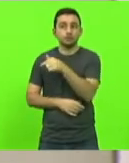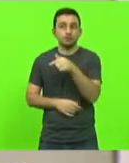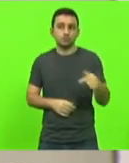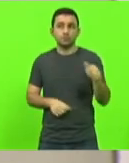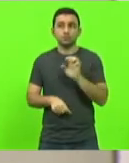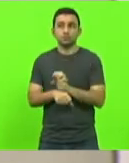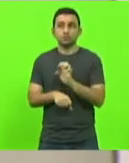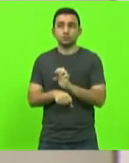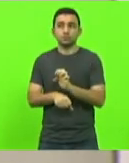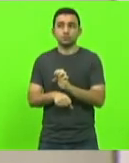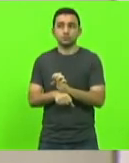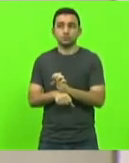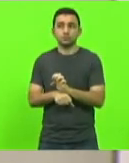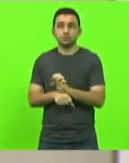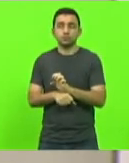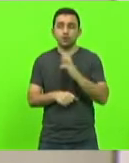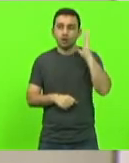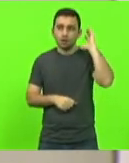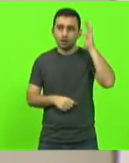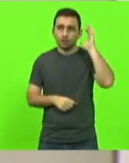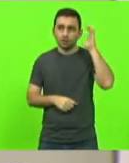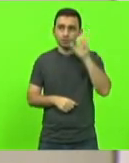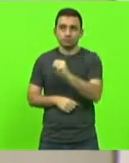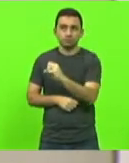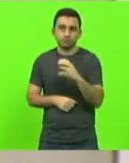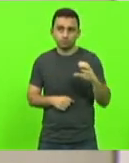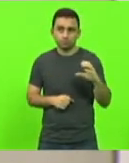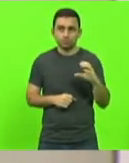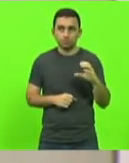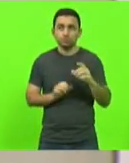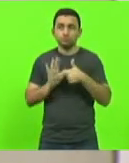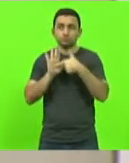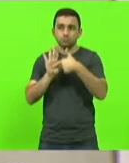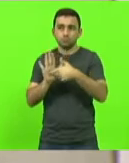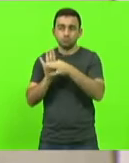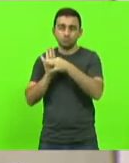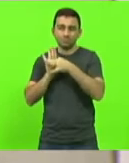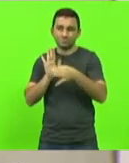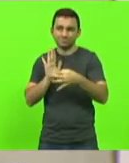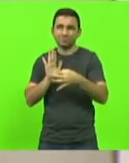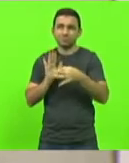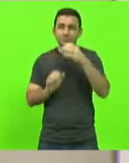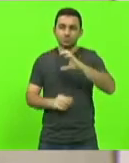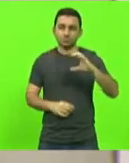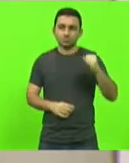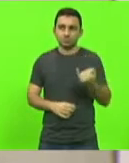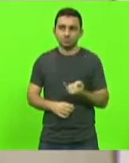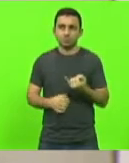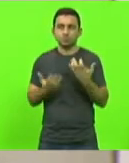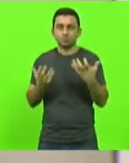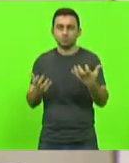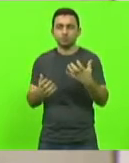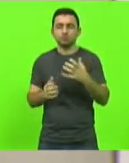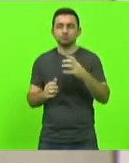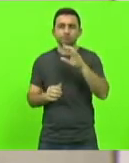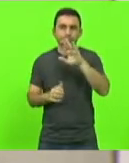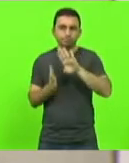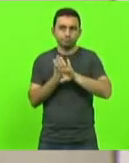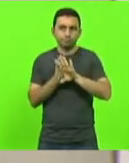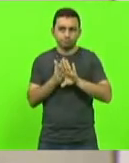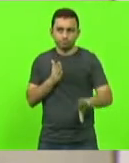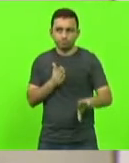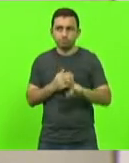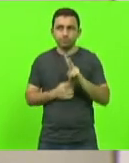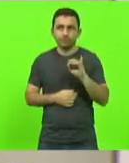Rádio de Santa Catarina. Aparecer da Comissão de Constituição e Justiça é pela rejeição do veto. Em